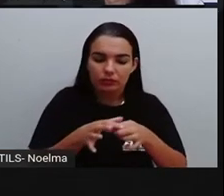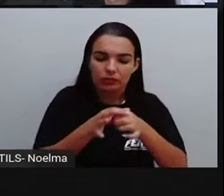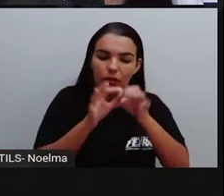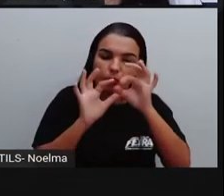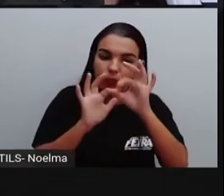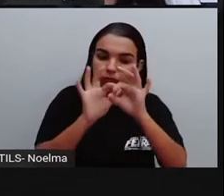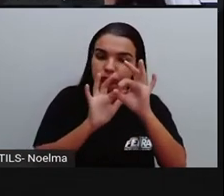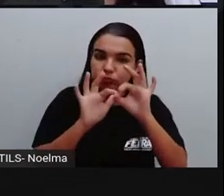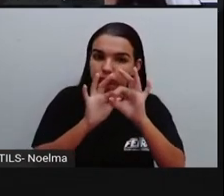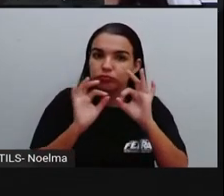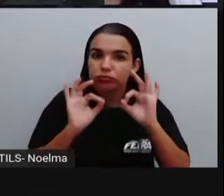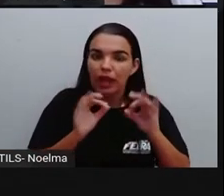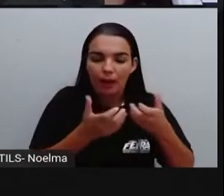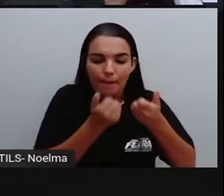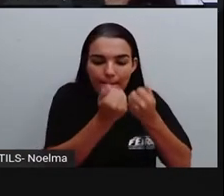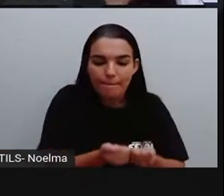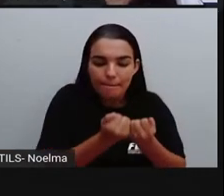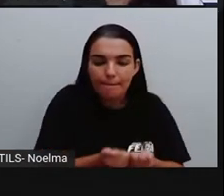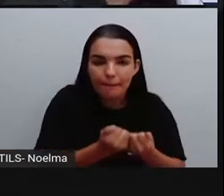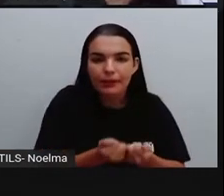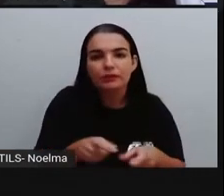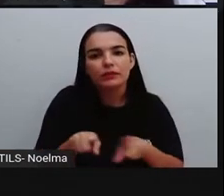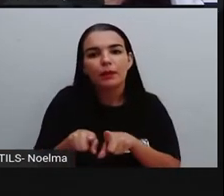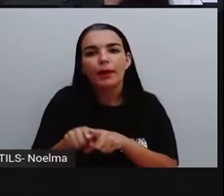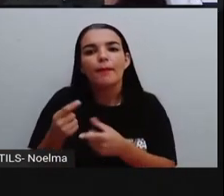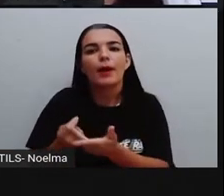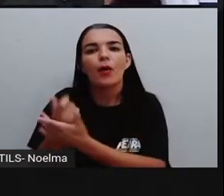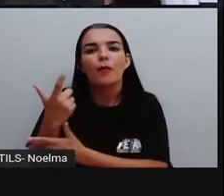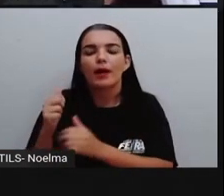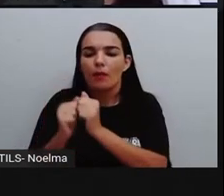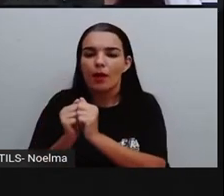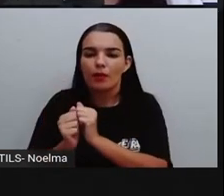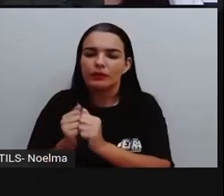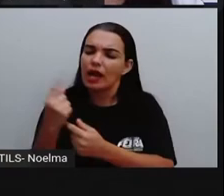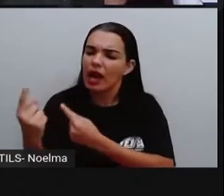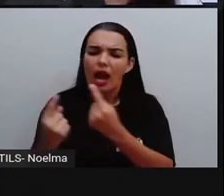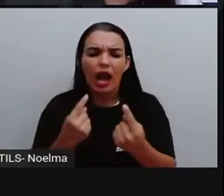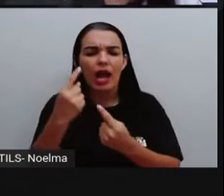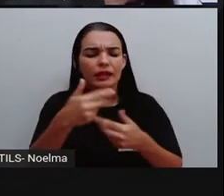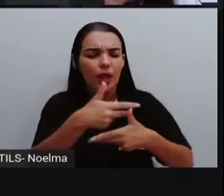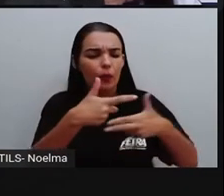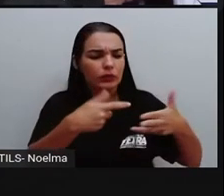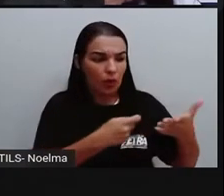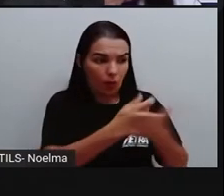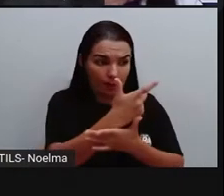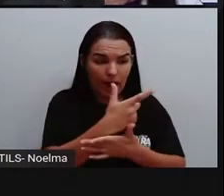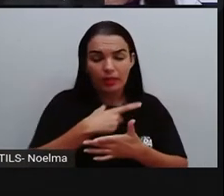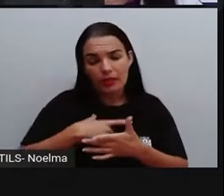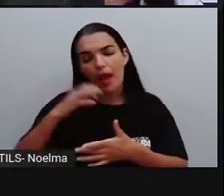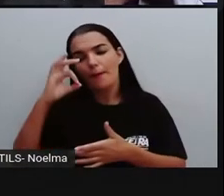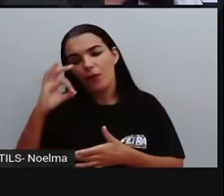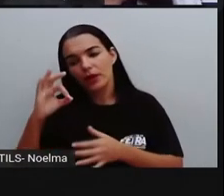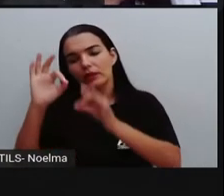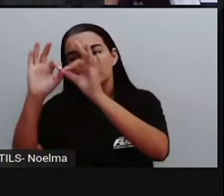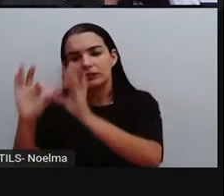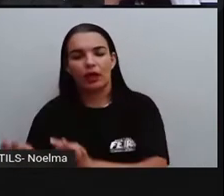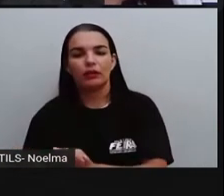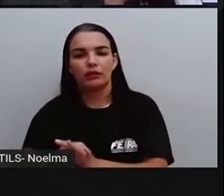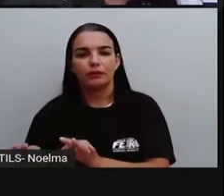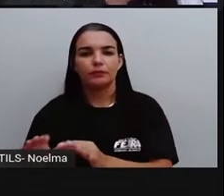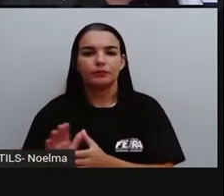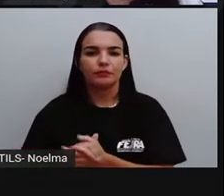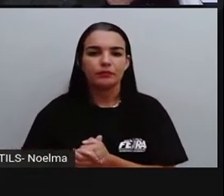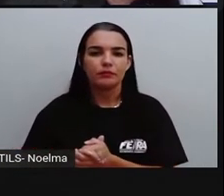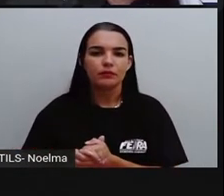já o peso, para poder comprar o arroz. Cada tipo de preço de produto tinha uma moeda específica. E entre